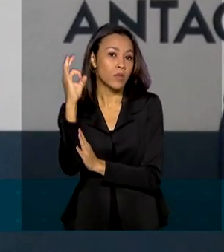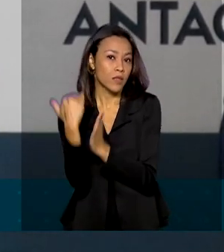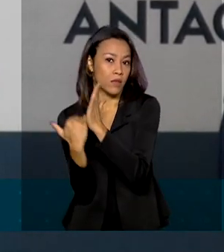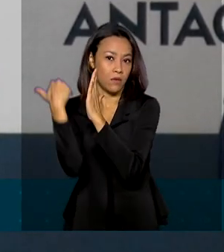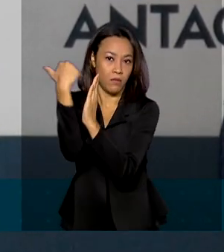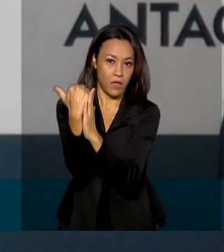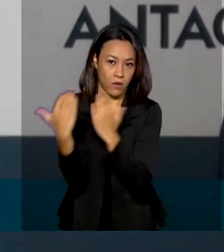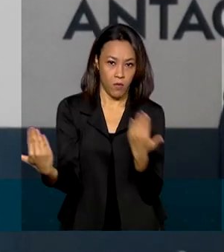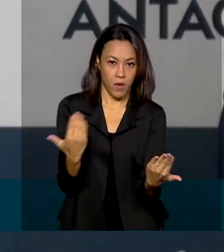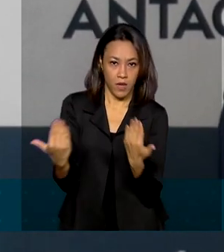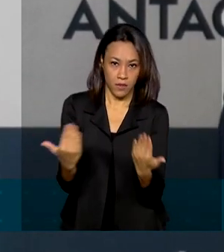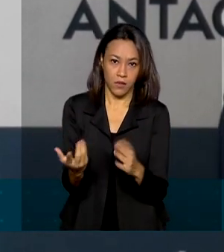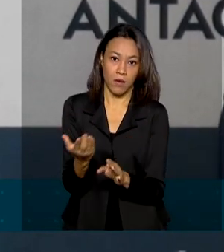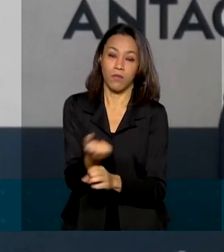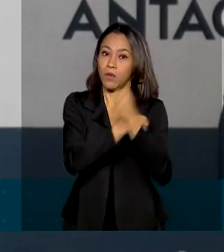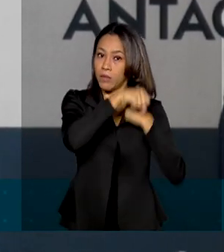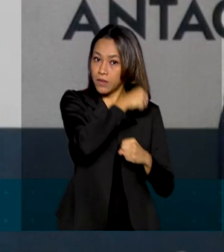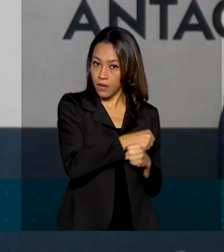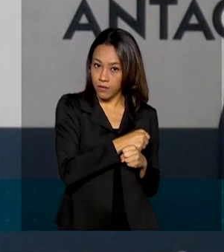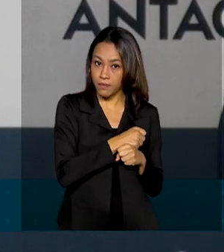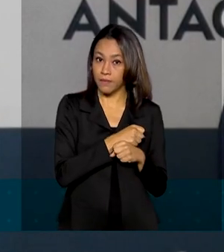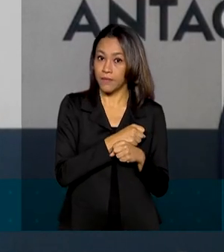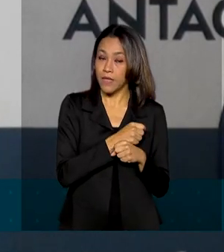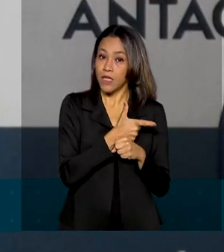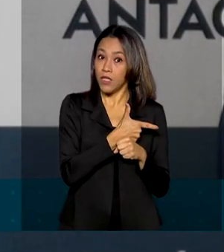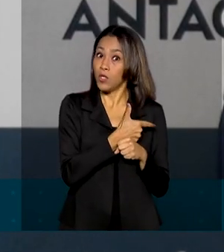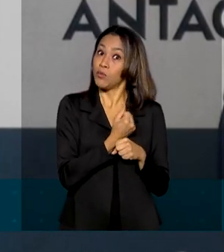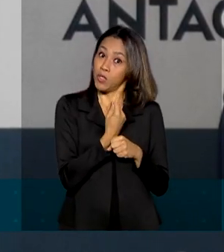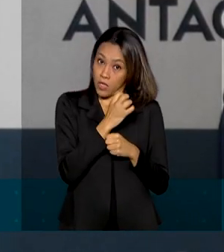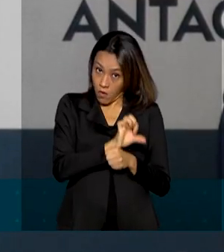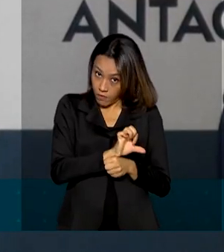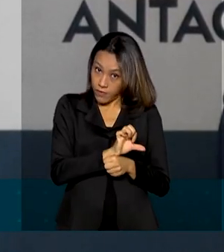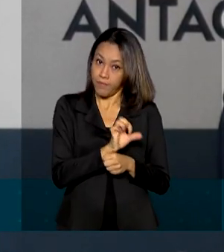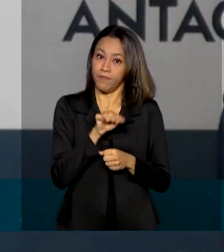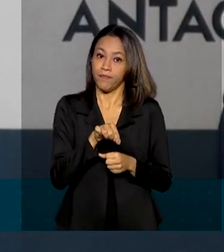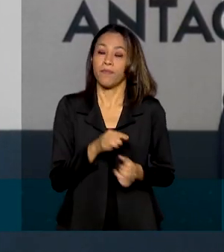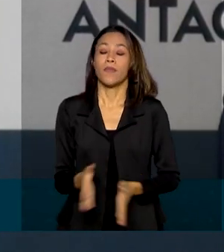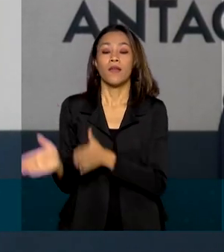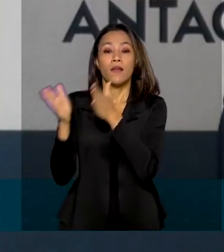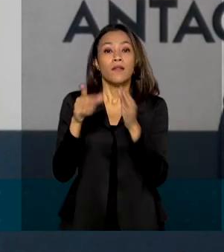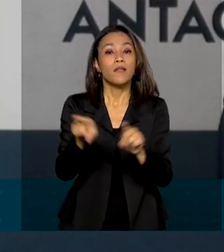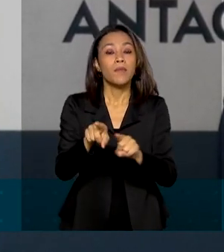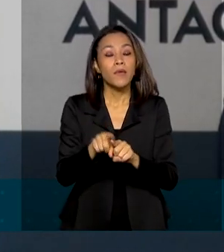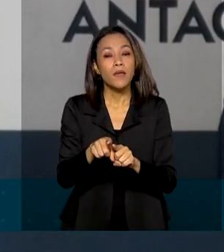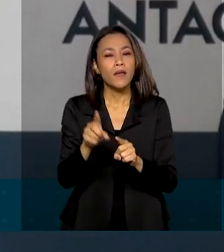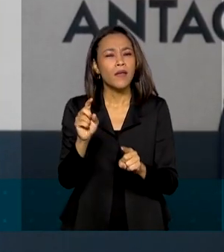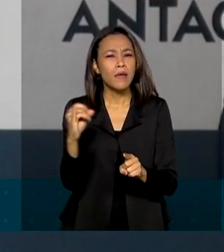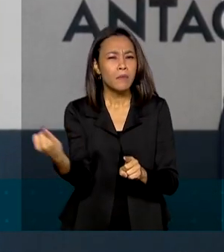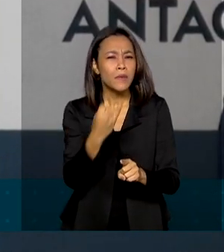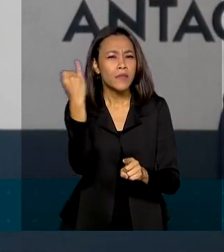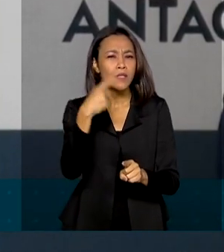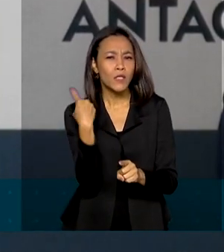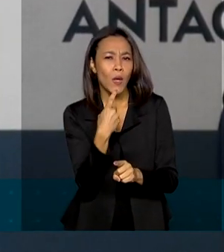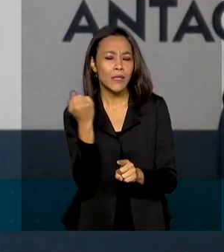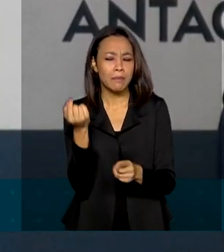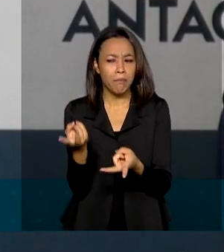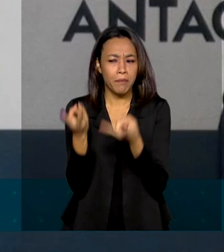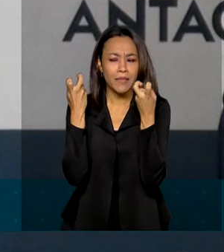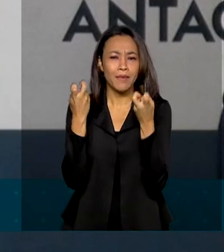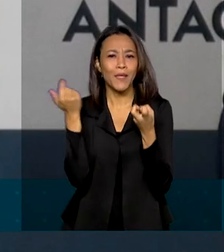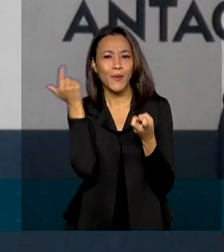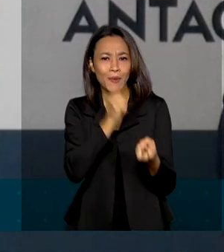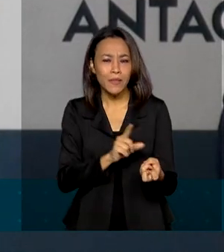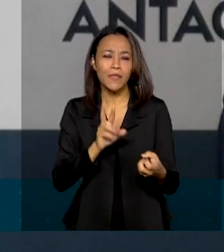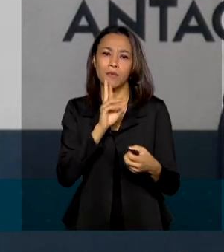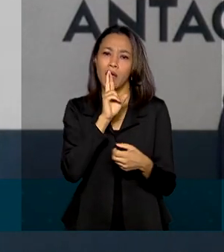2019. Isso é extremamente gratificante. É muito bom perceber que nós conseguimos apresentar